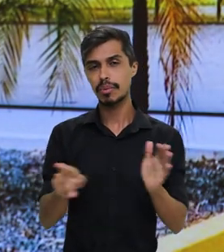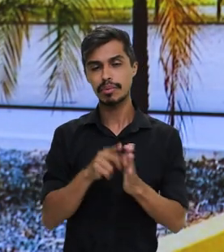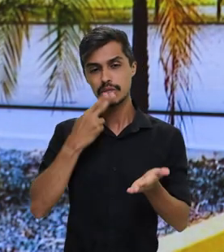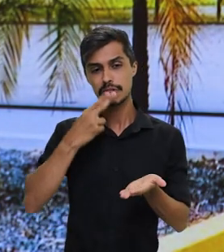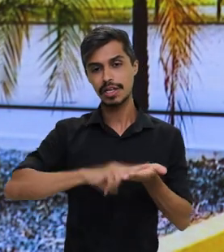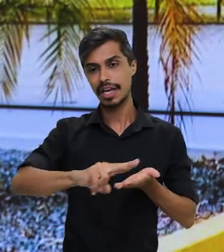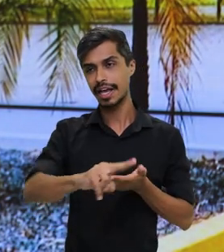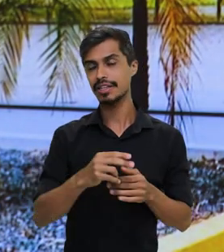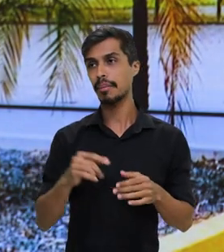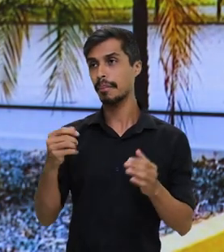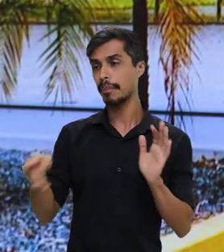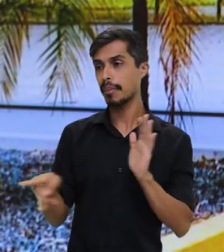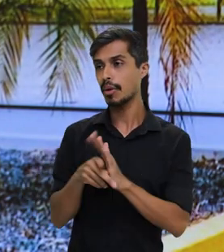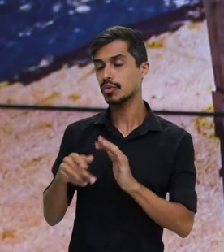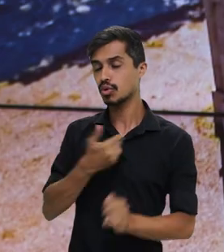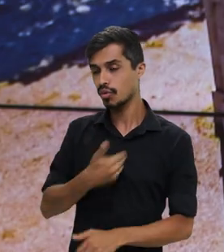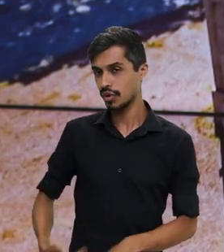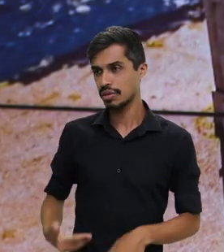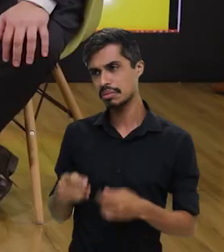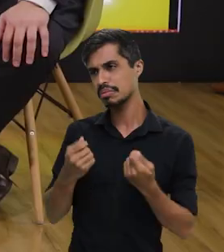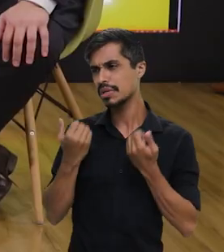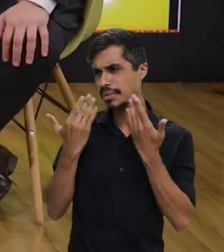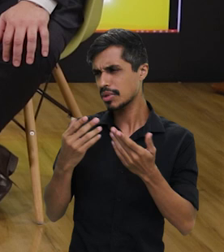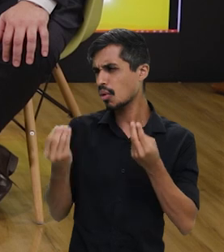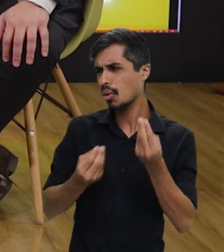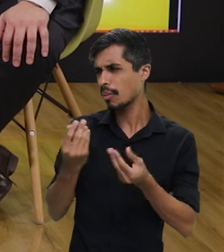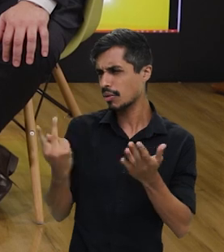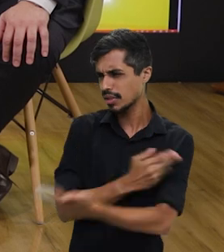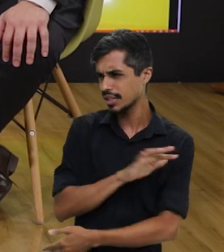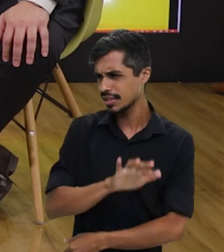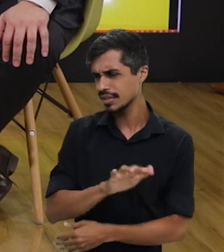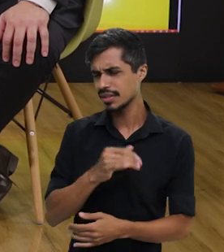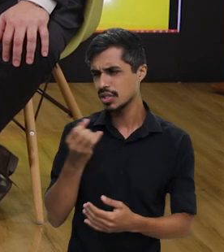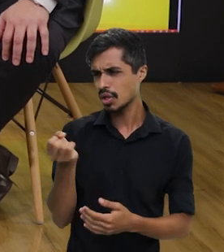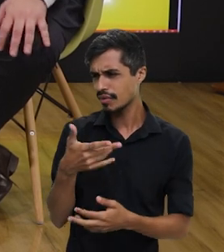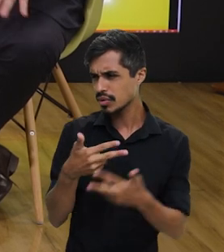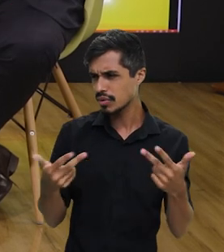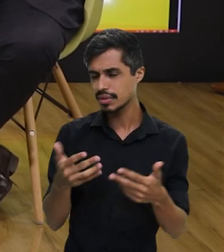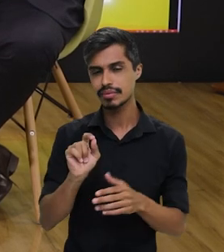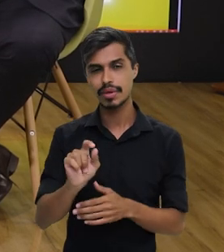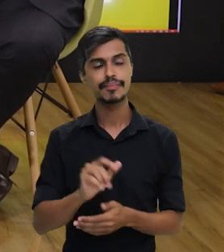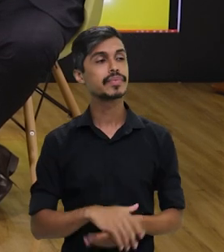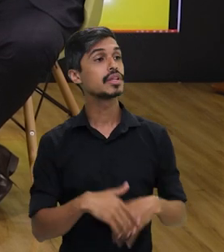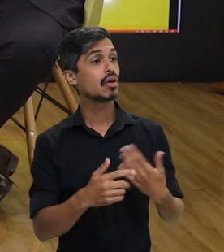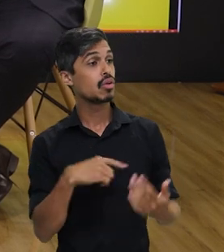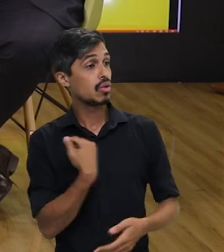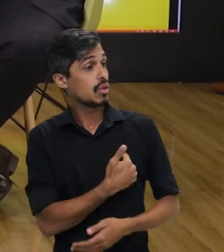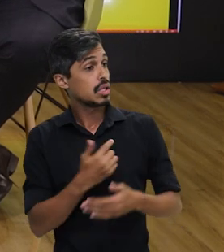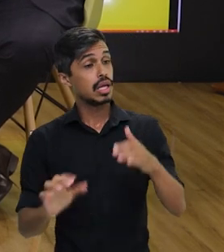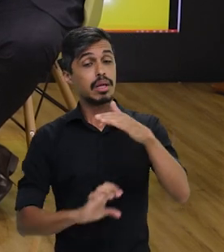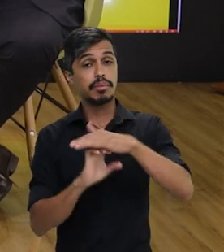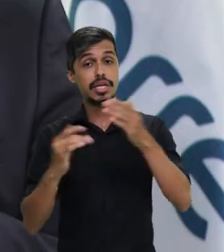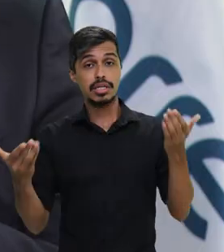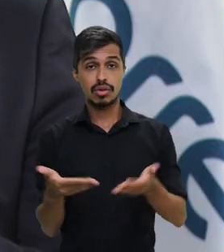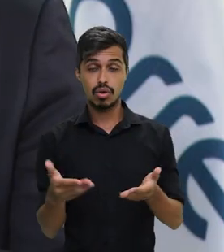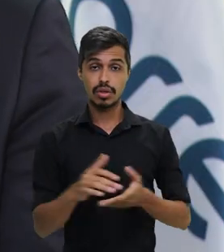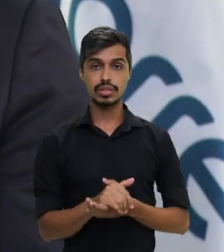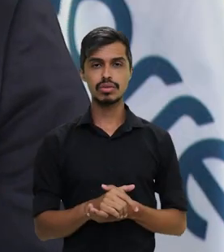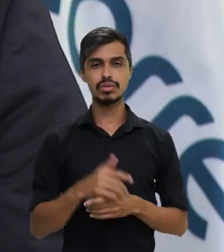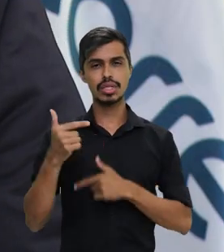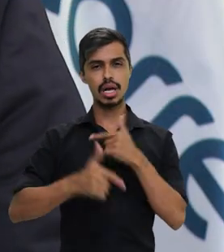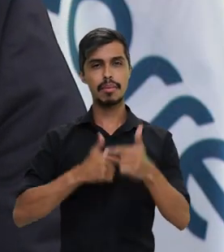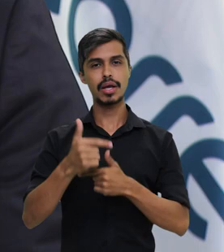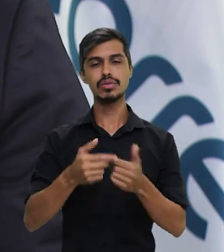Tem como destacar algumas dessas novidades para a gente? Hoje, a nossa empresa, o serviço